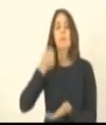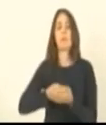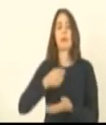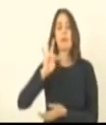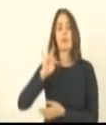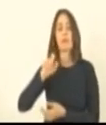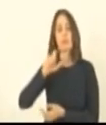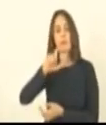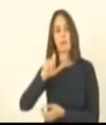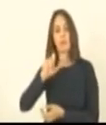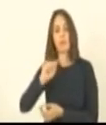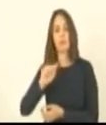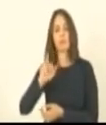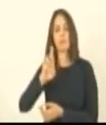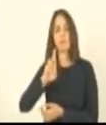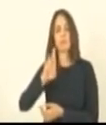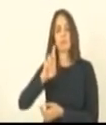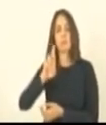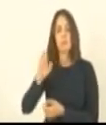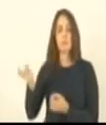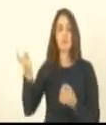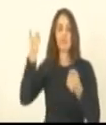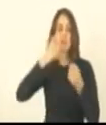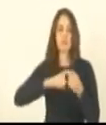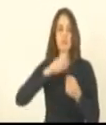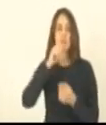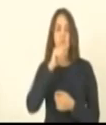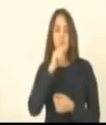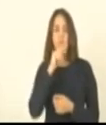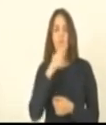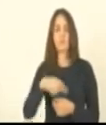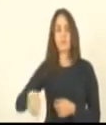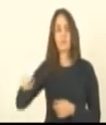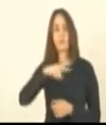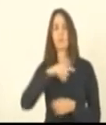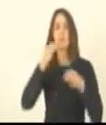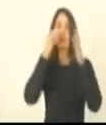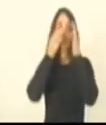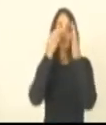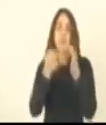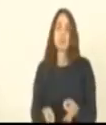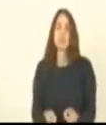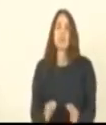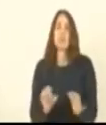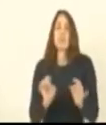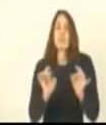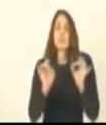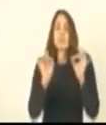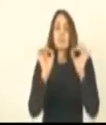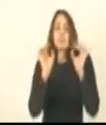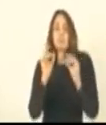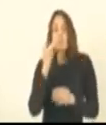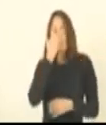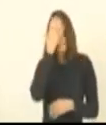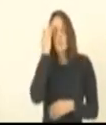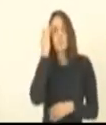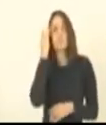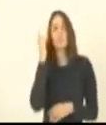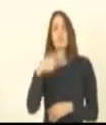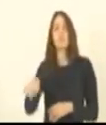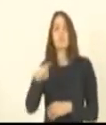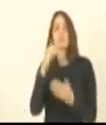taxa portanto cabe a nós deputados e deputadas um olhar especial para essas pessoas mais